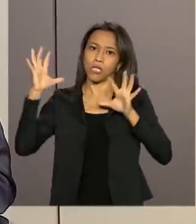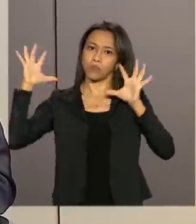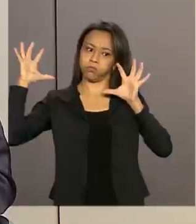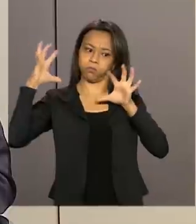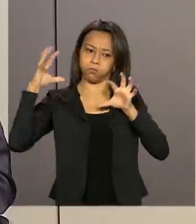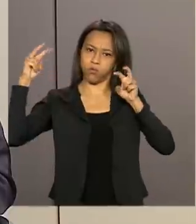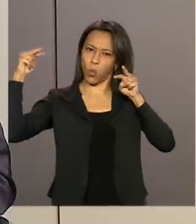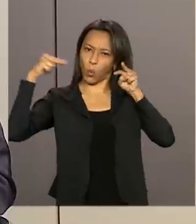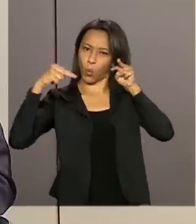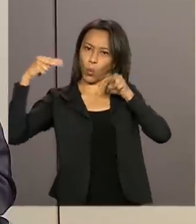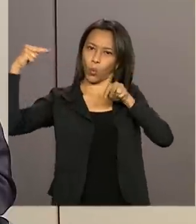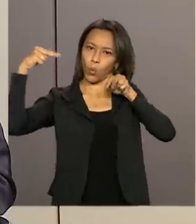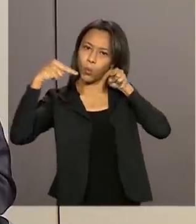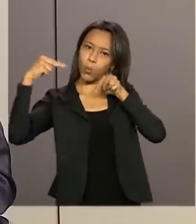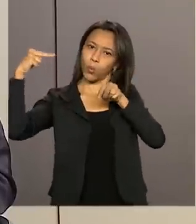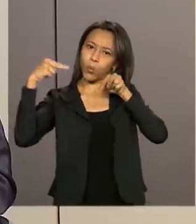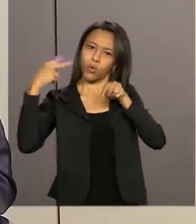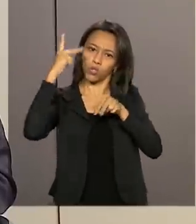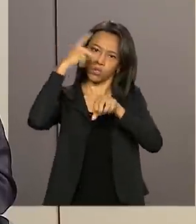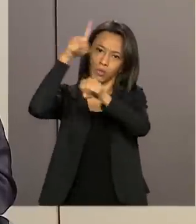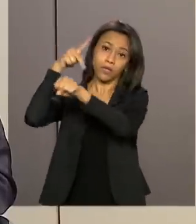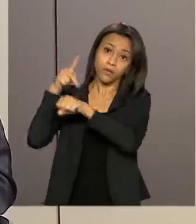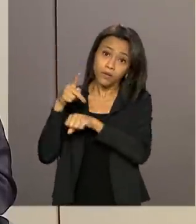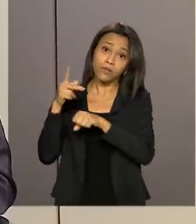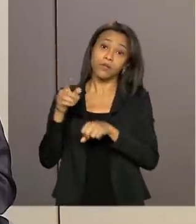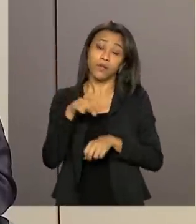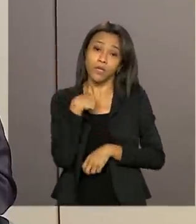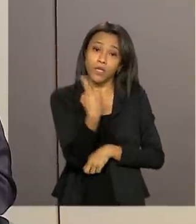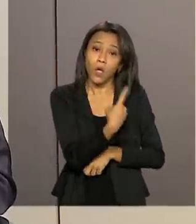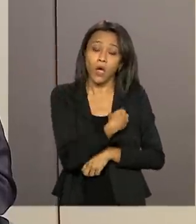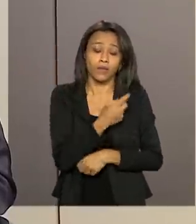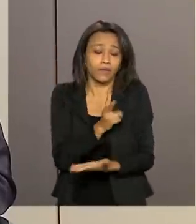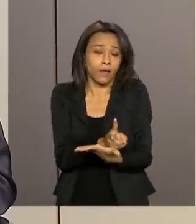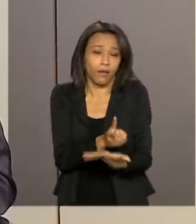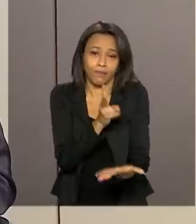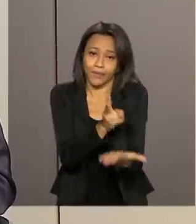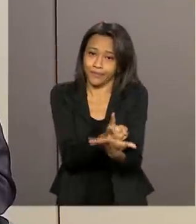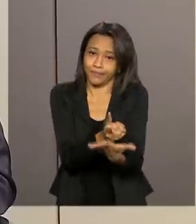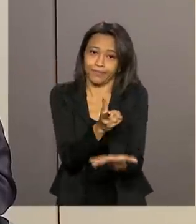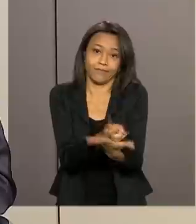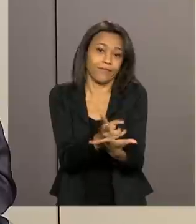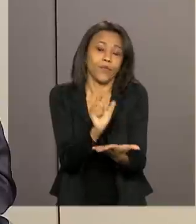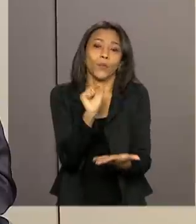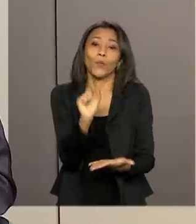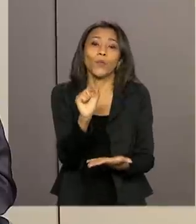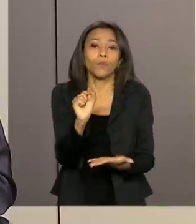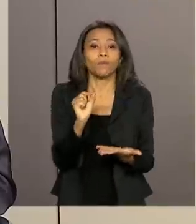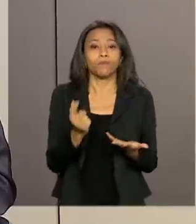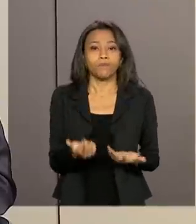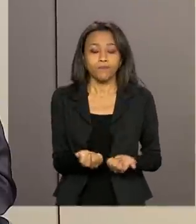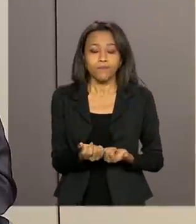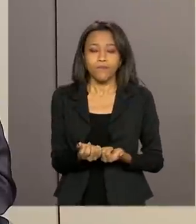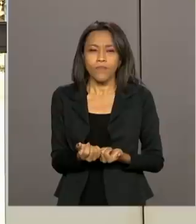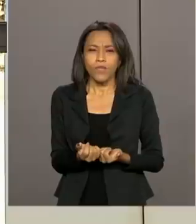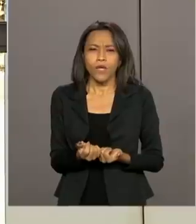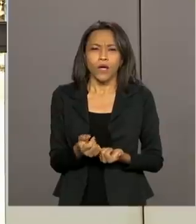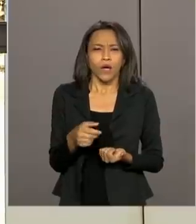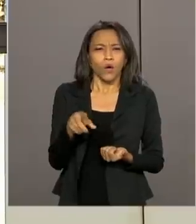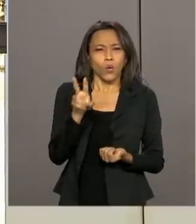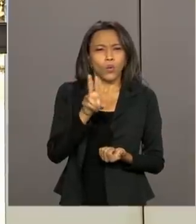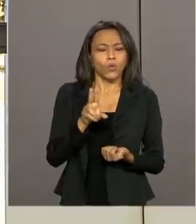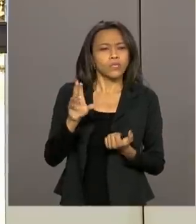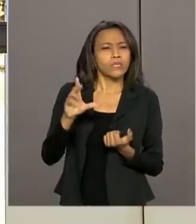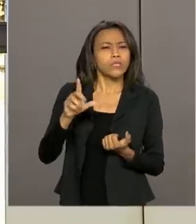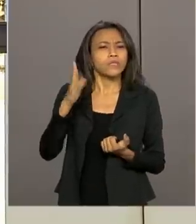que eu estou te colocando. E nós temos que, a todo momento, fazer uso de um sistema de